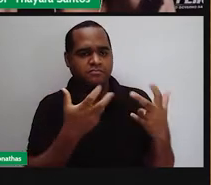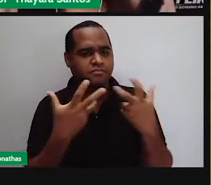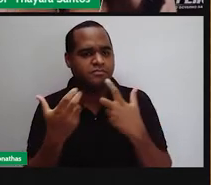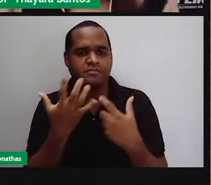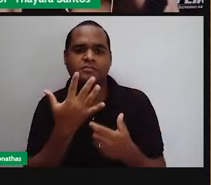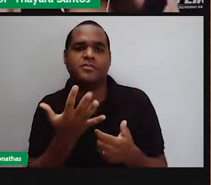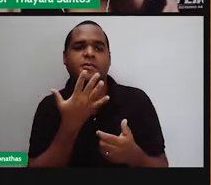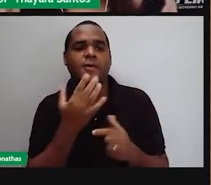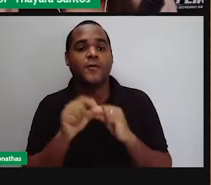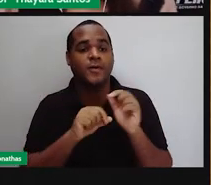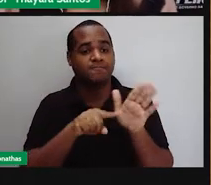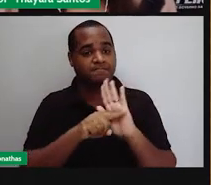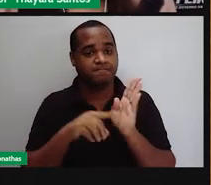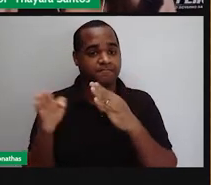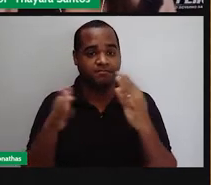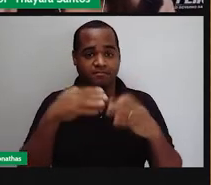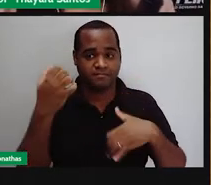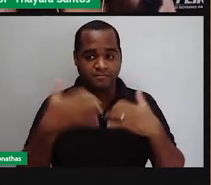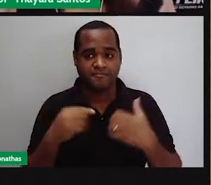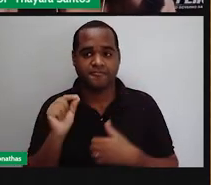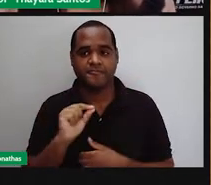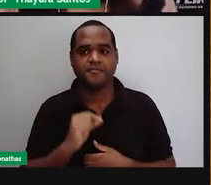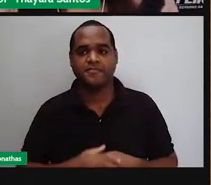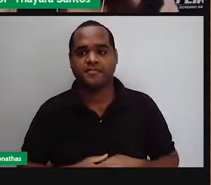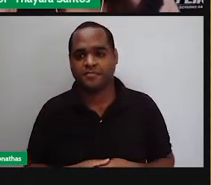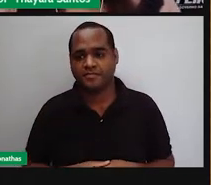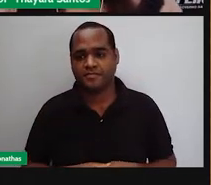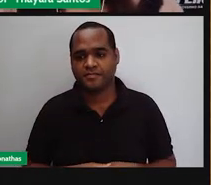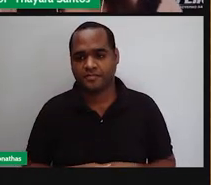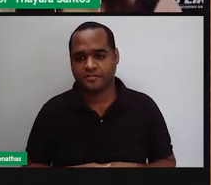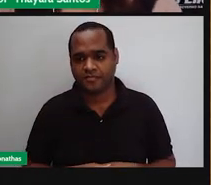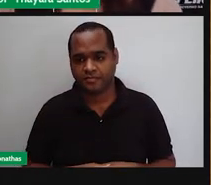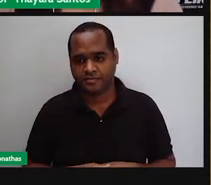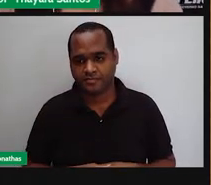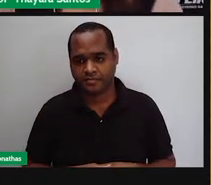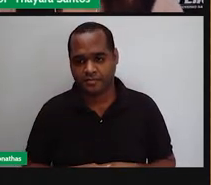captados por meio desse vídeo que eu trouxe pra vocês. Preste atenção aí.